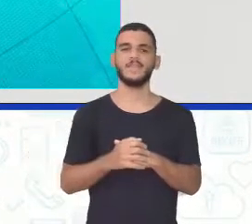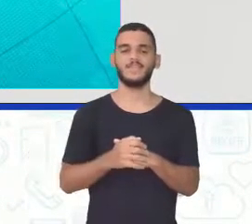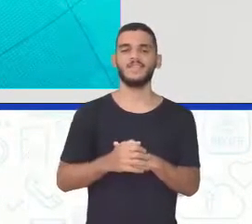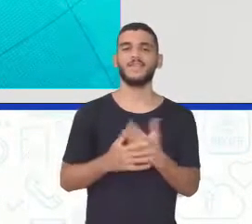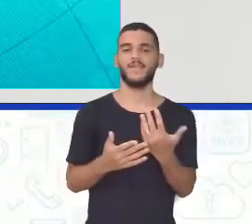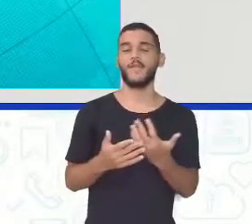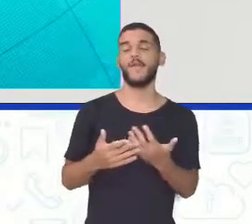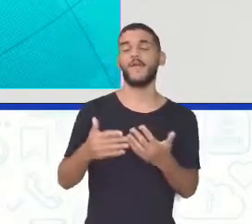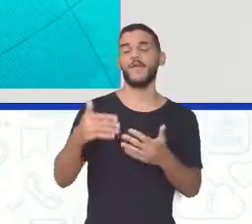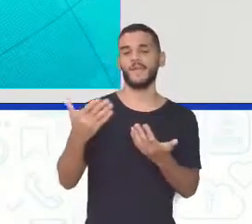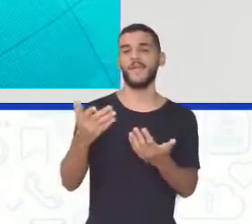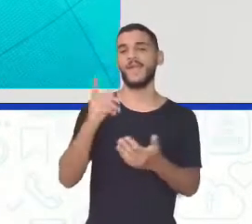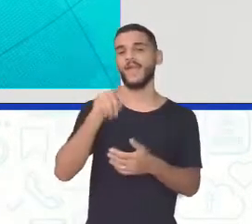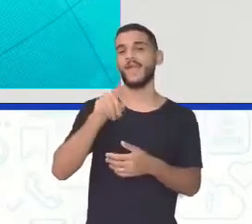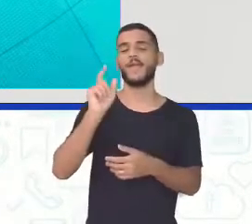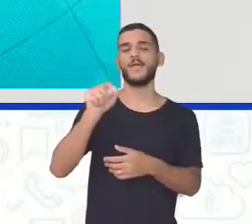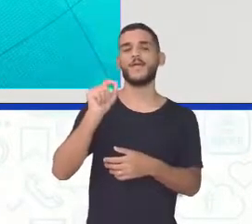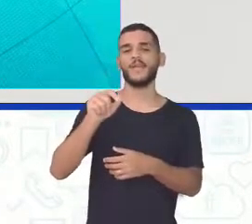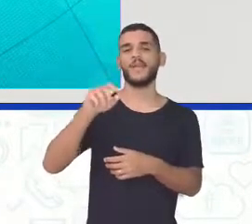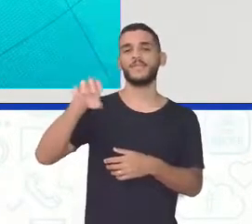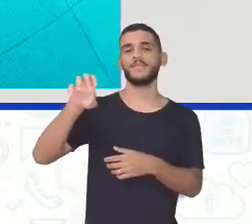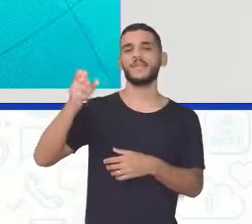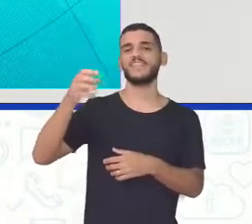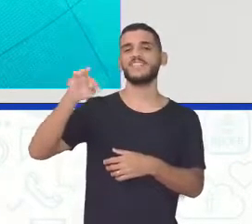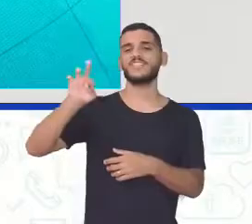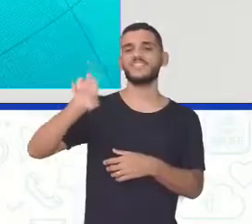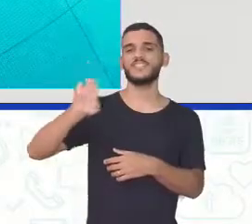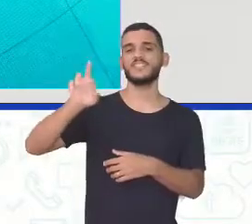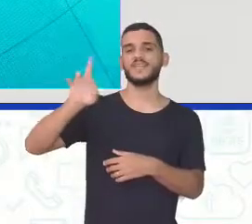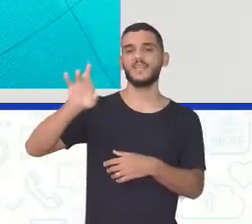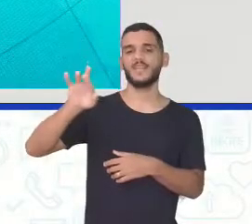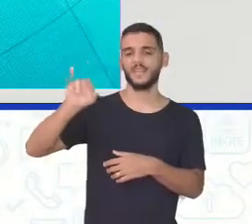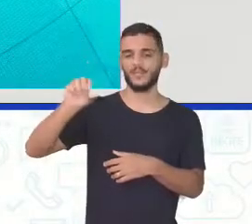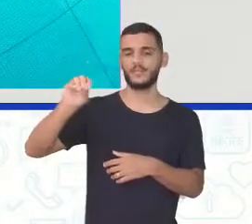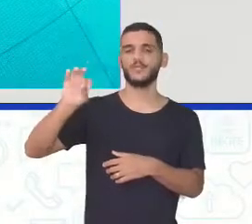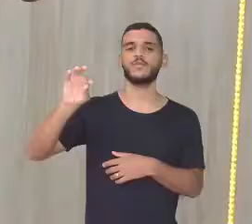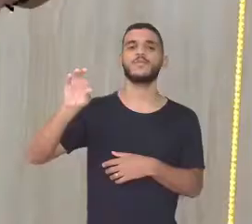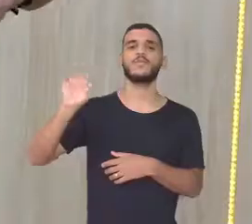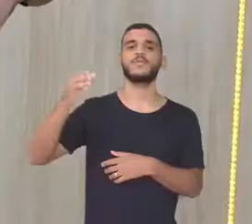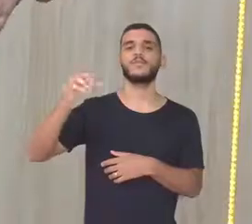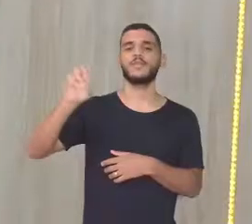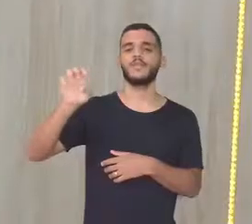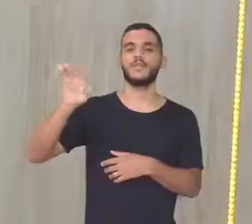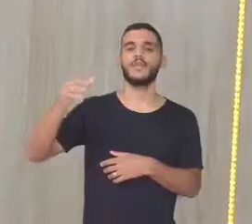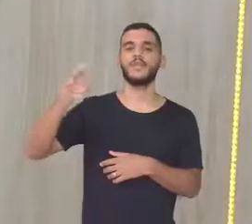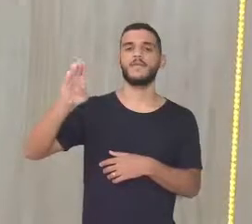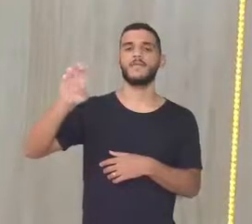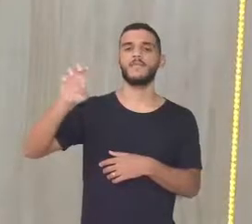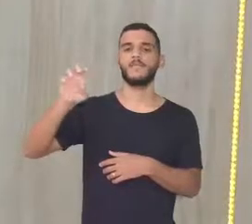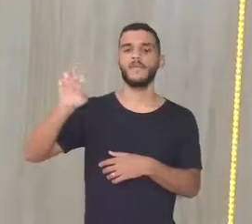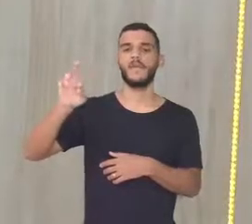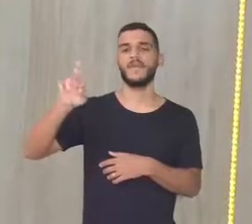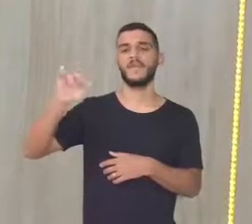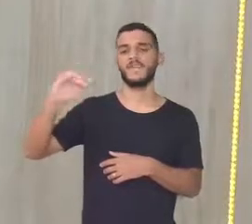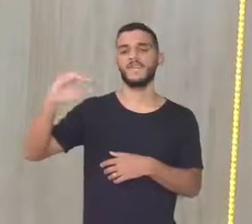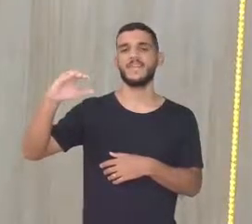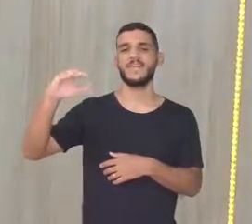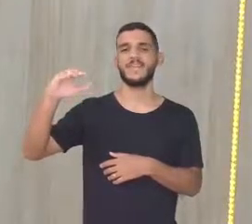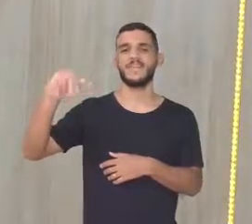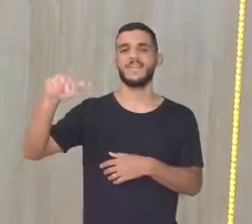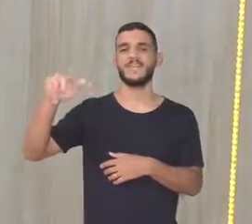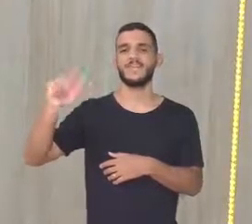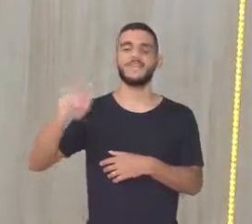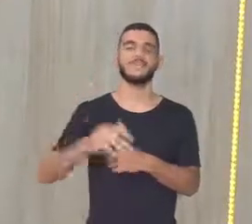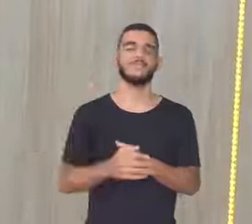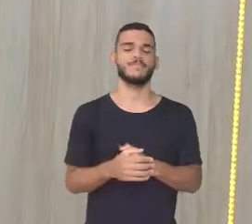é poliglota Ah menina Fala francês Inglês É É É Eu falo francês É Parlo